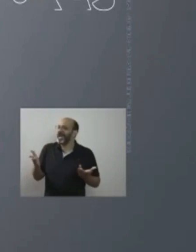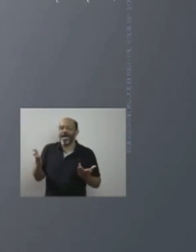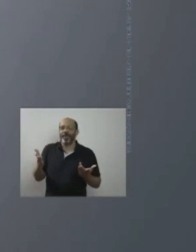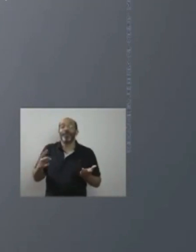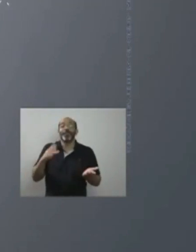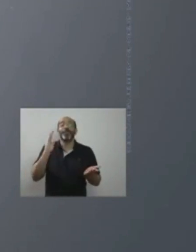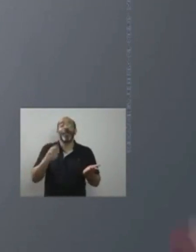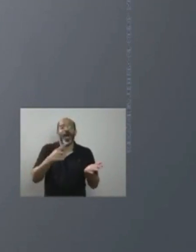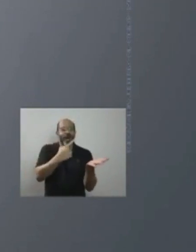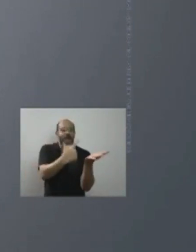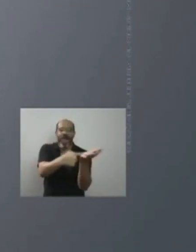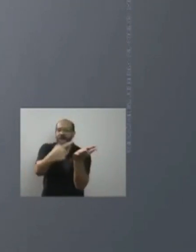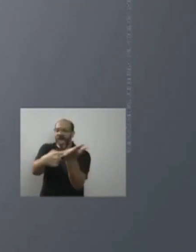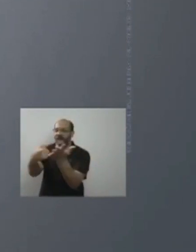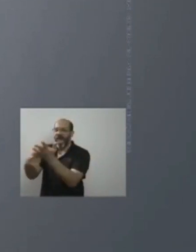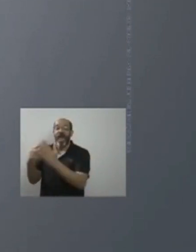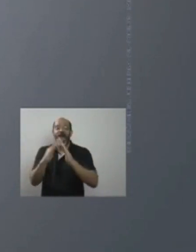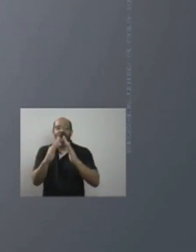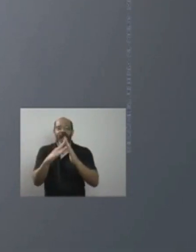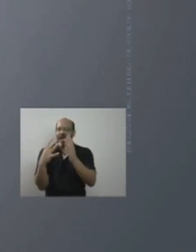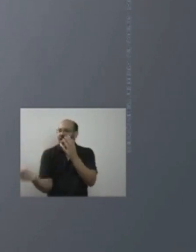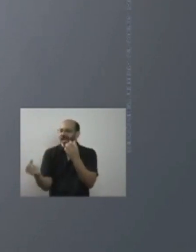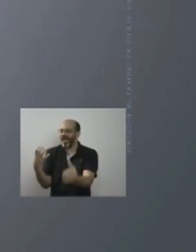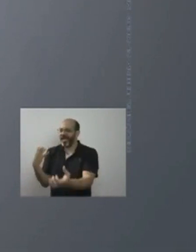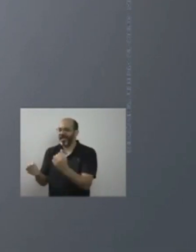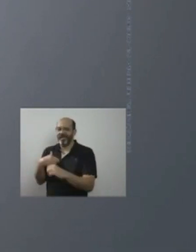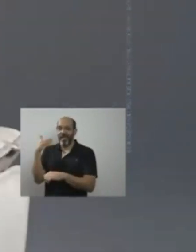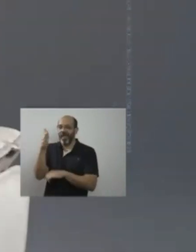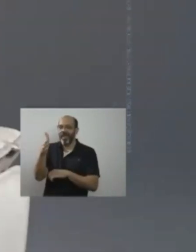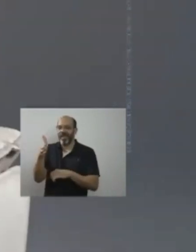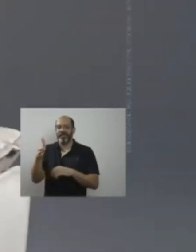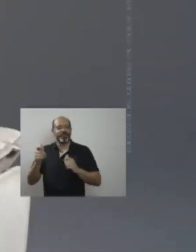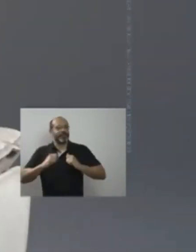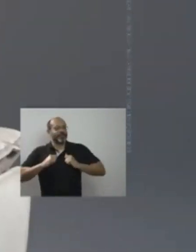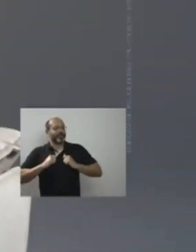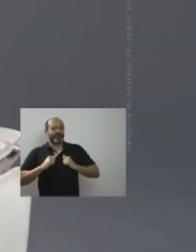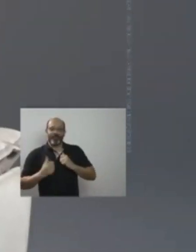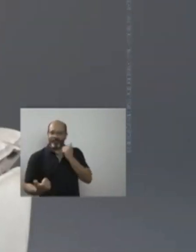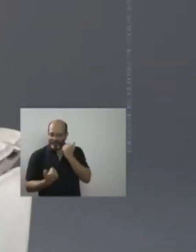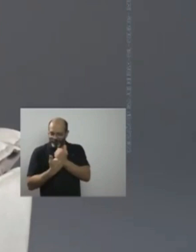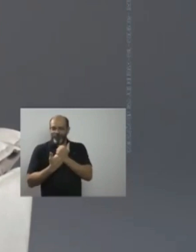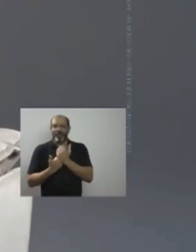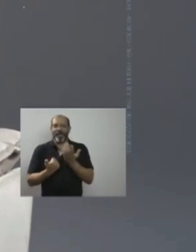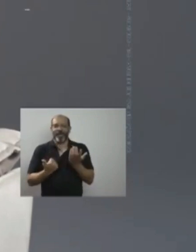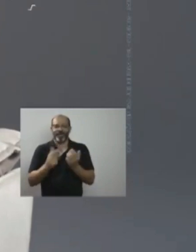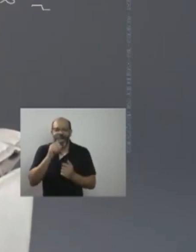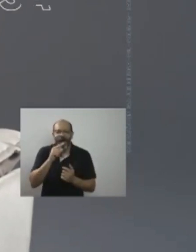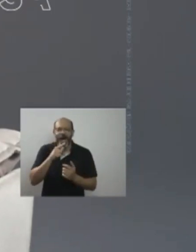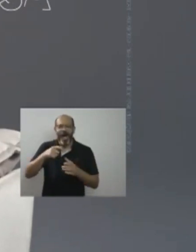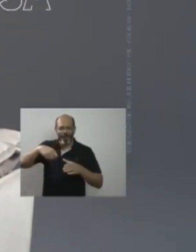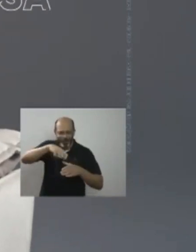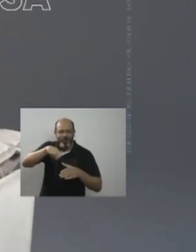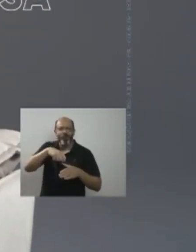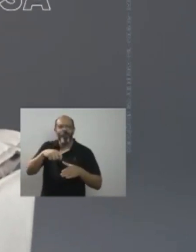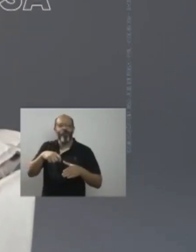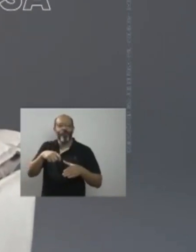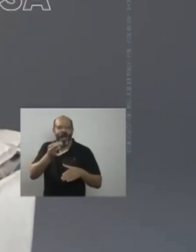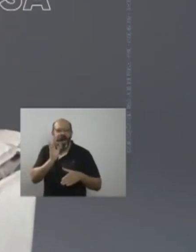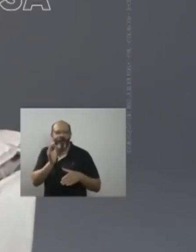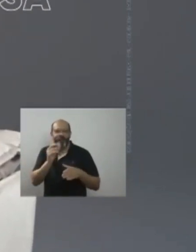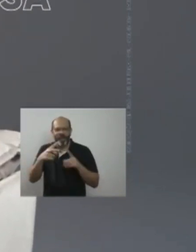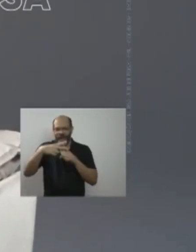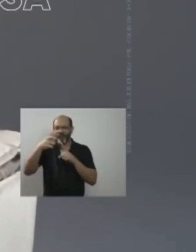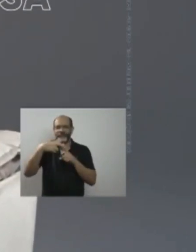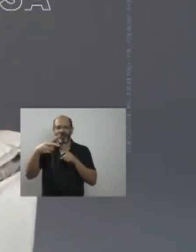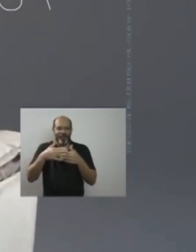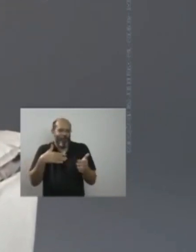parceiros de trabalho ali na Câmara que estão conosco até hoje, que sempre vestiram a camisa das ideias